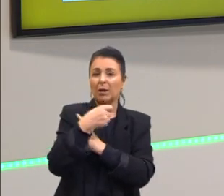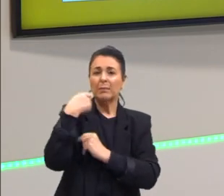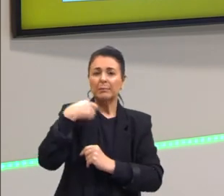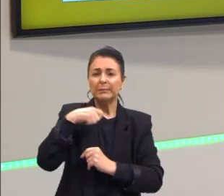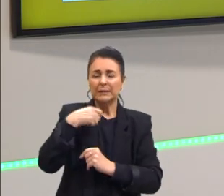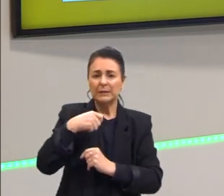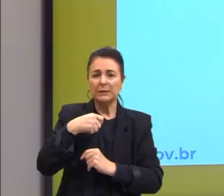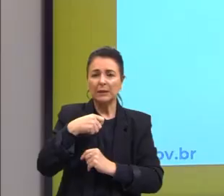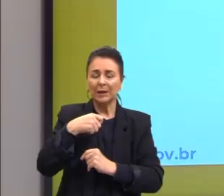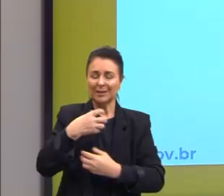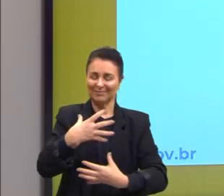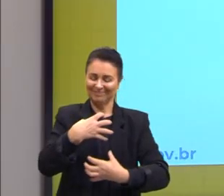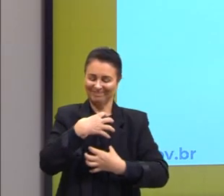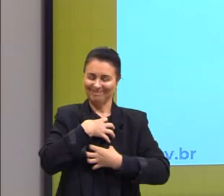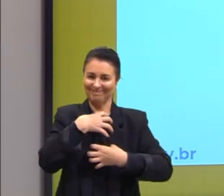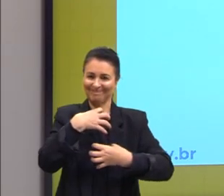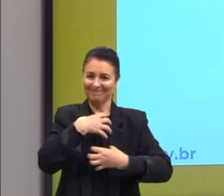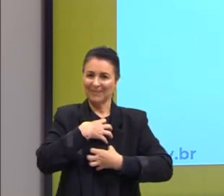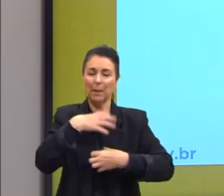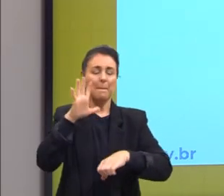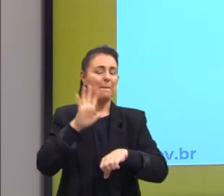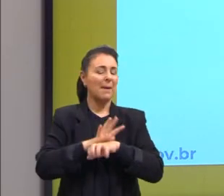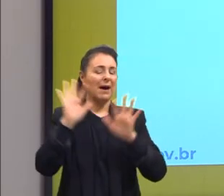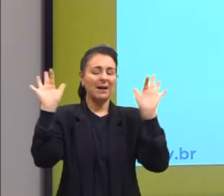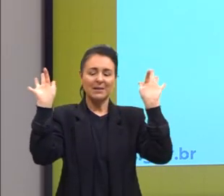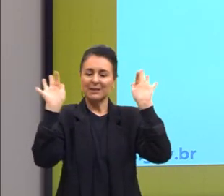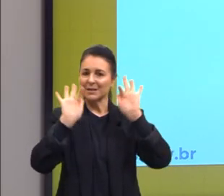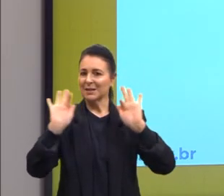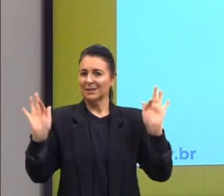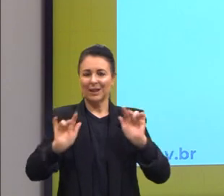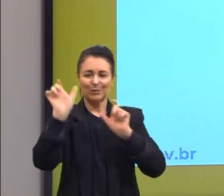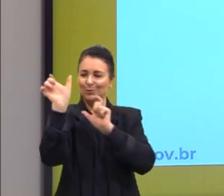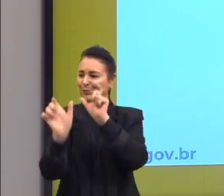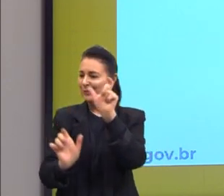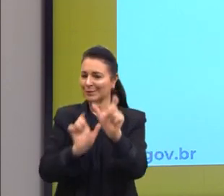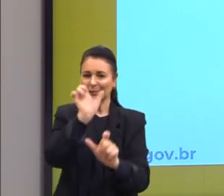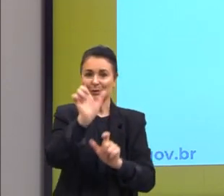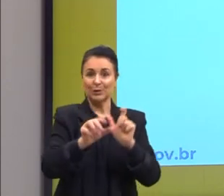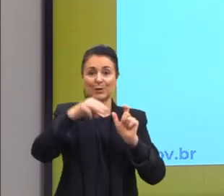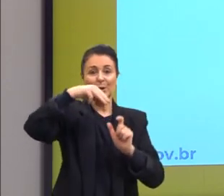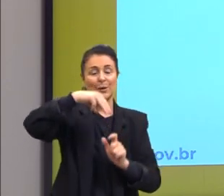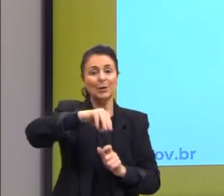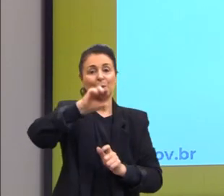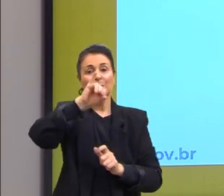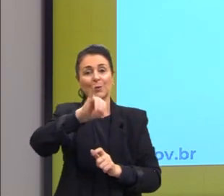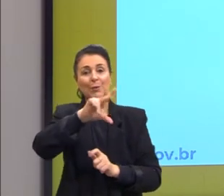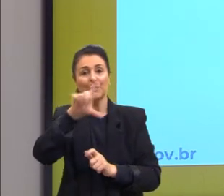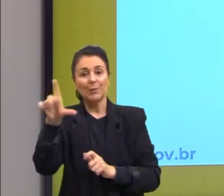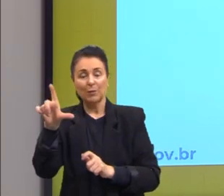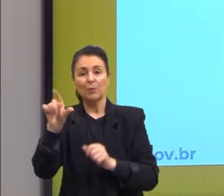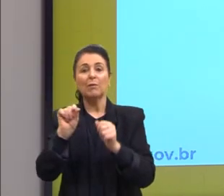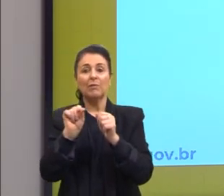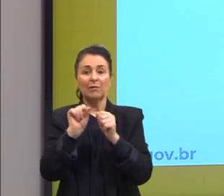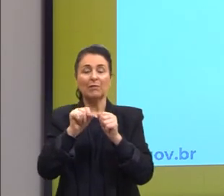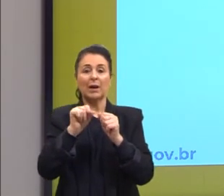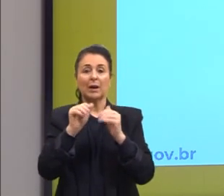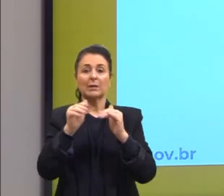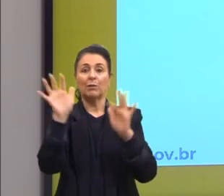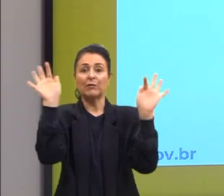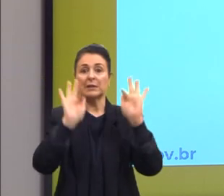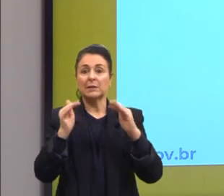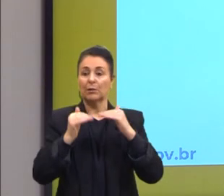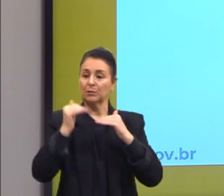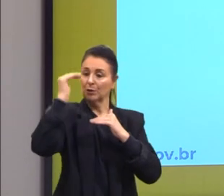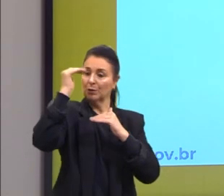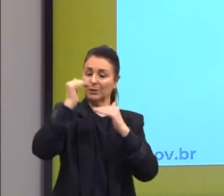proporcione a maior quantidade de felicidade e o Mill faz essa distinção entre a felicidade superior e a felicidade inferior.